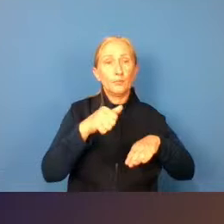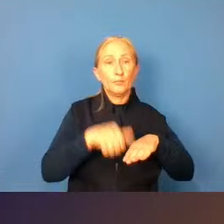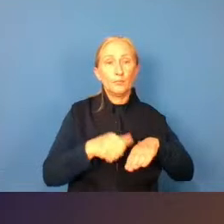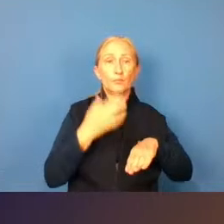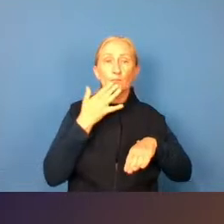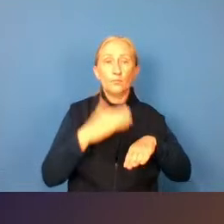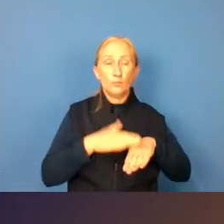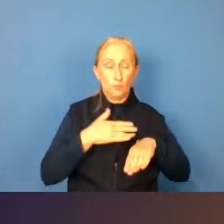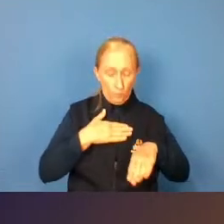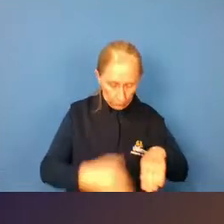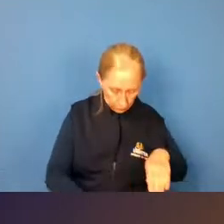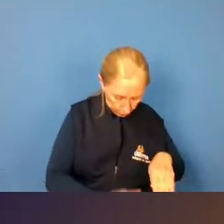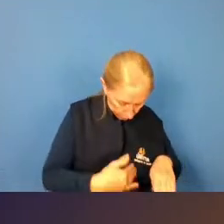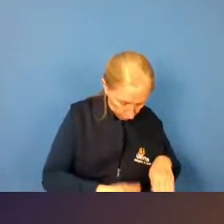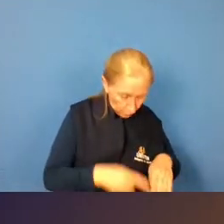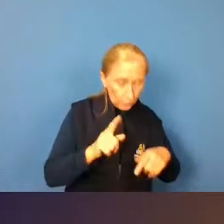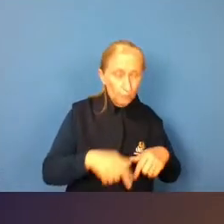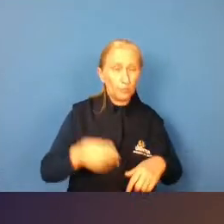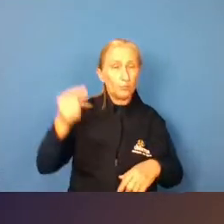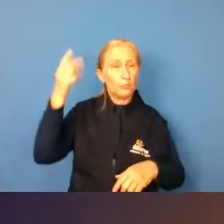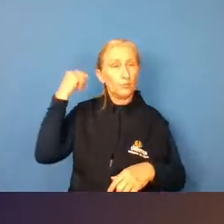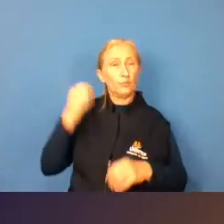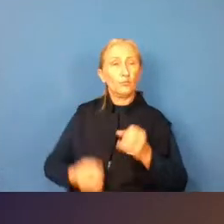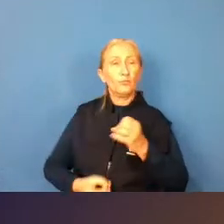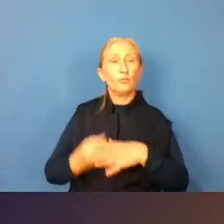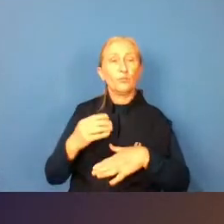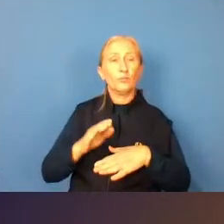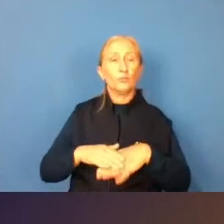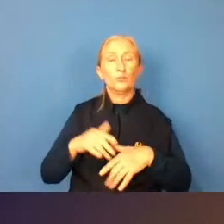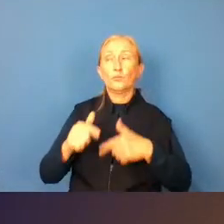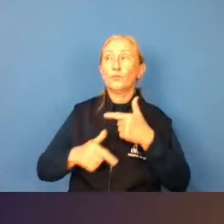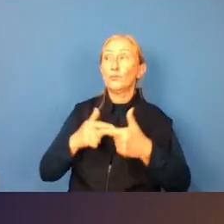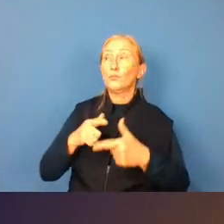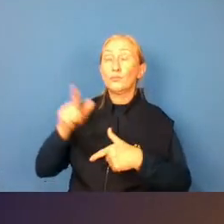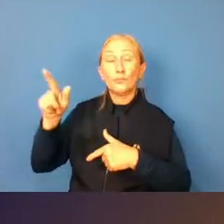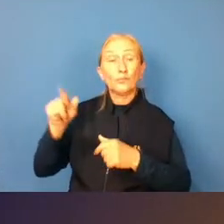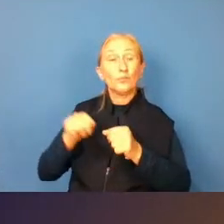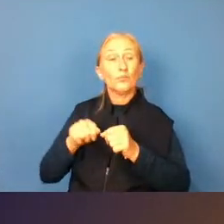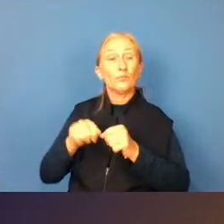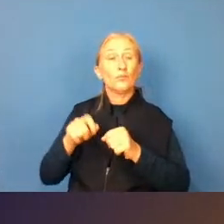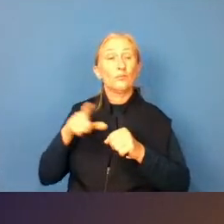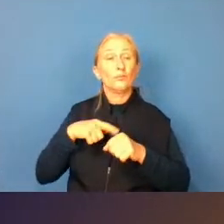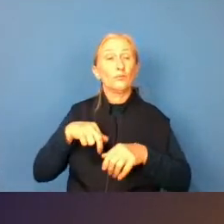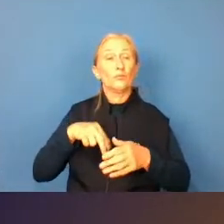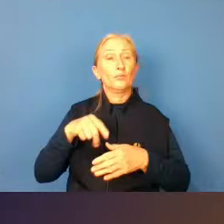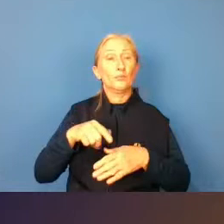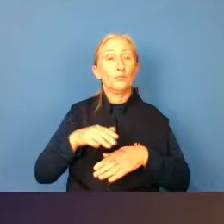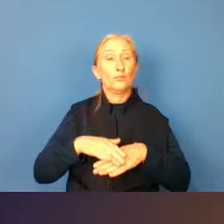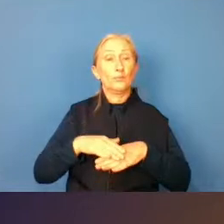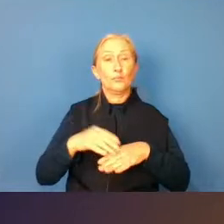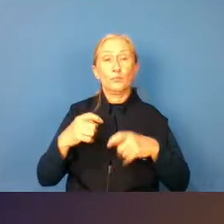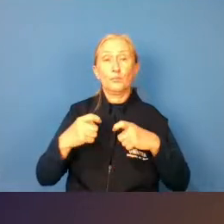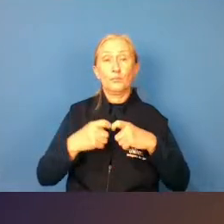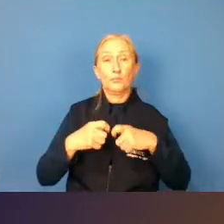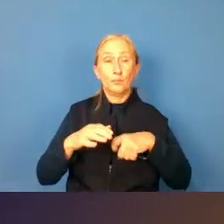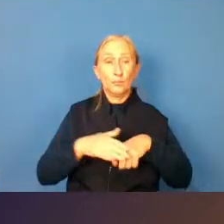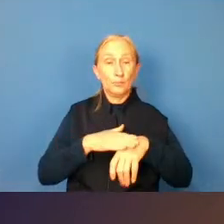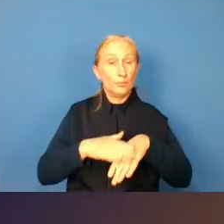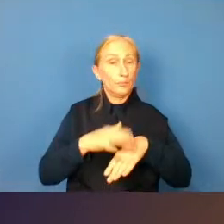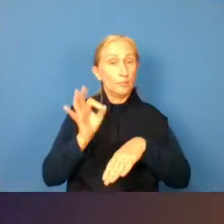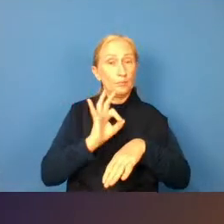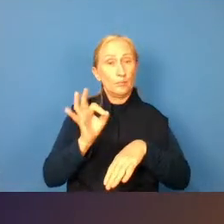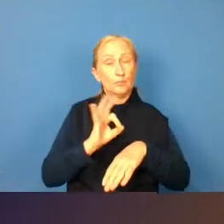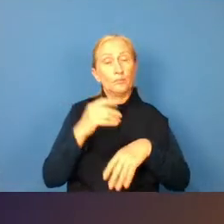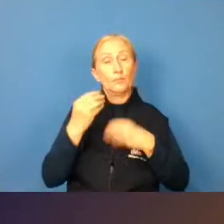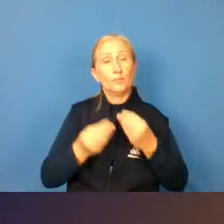cor da pele dela porque na época surgiram alguns trabalhos onde ela tinha que dançar sem meia calça mas